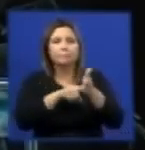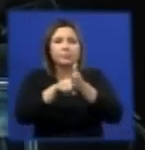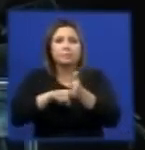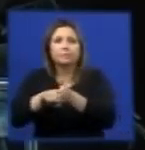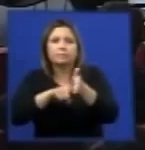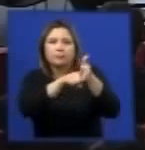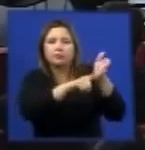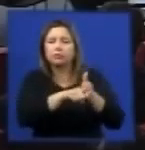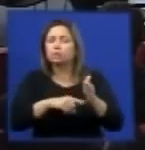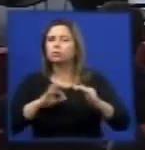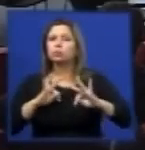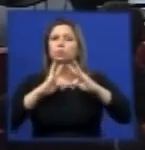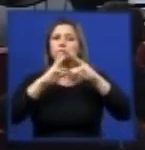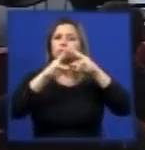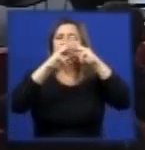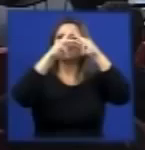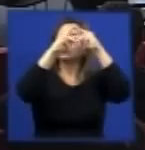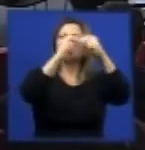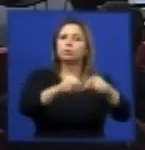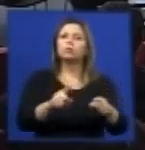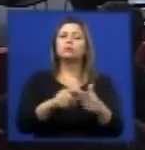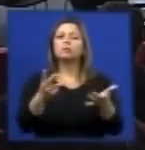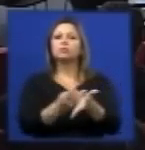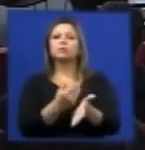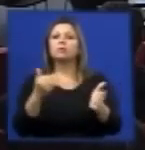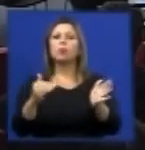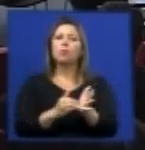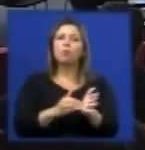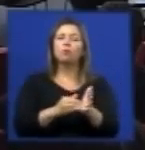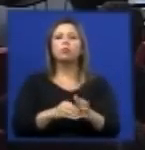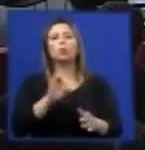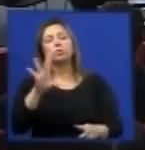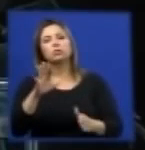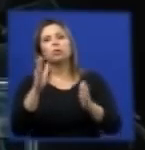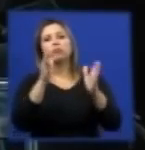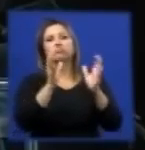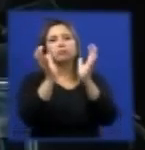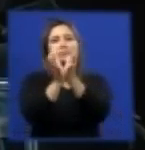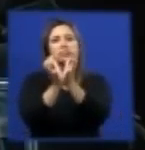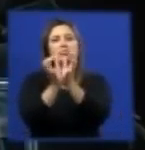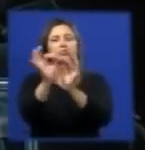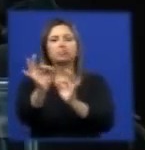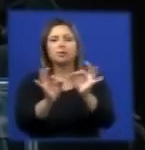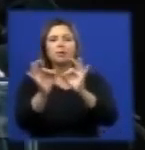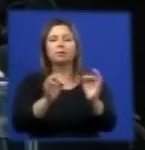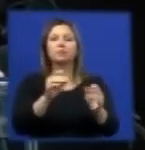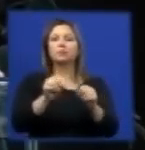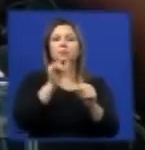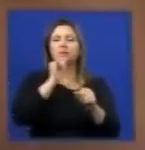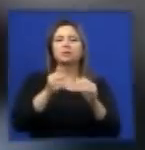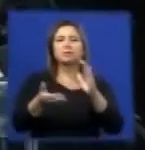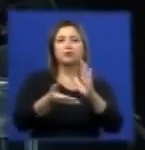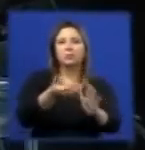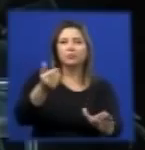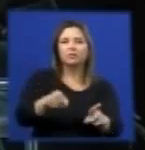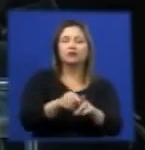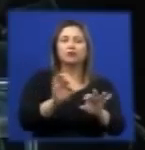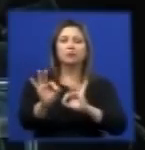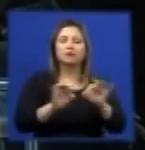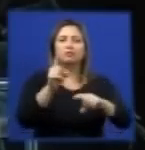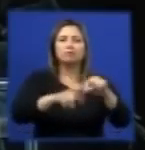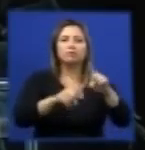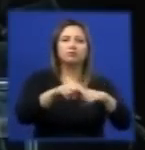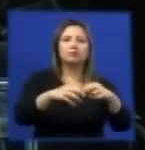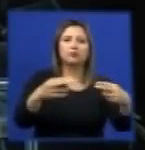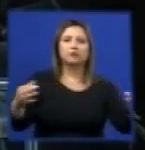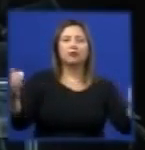processo ou somente de uma determinada etapa desse processo que vai desde a extração das matérias-primas até